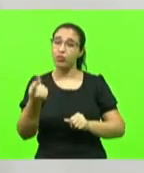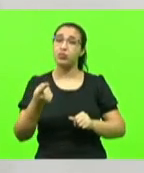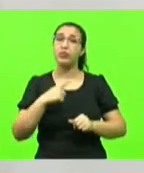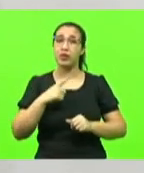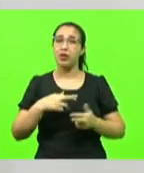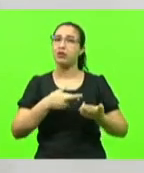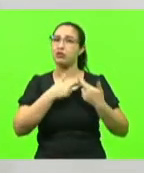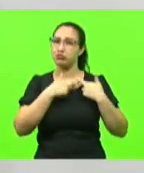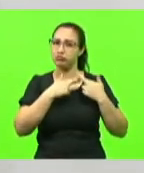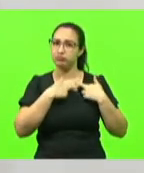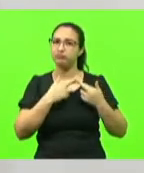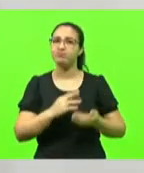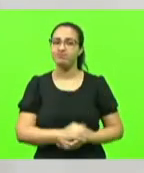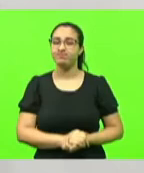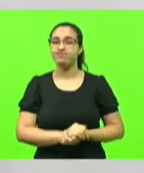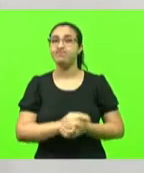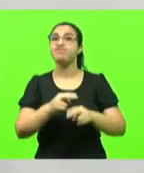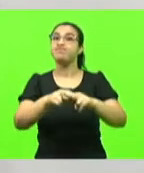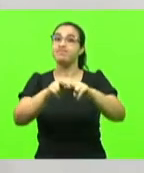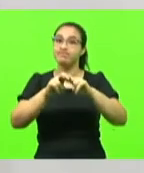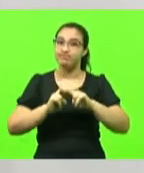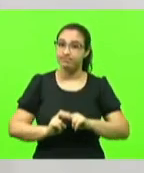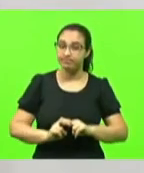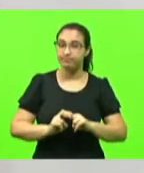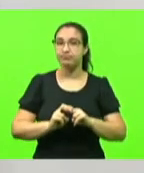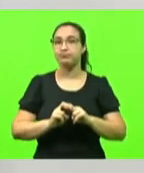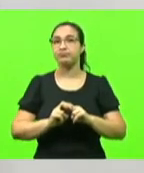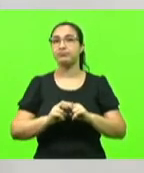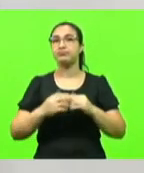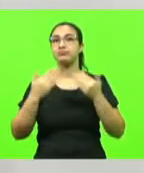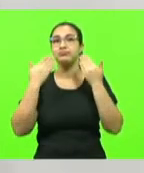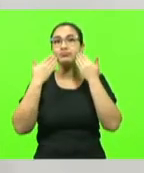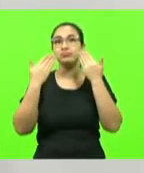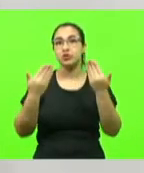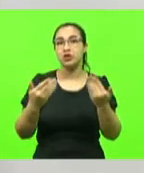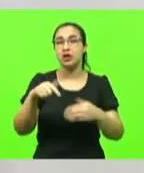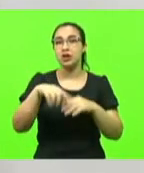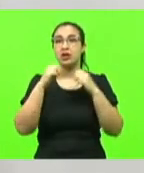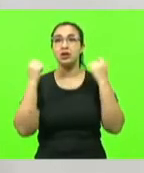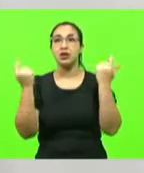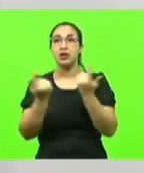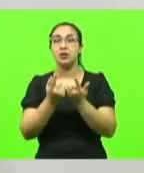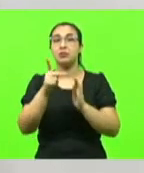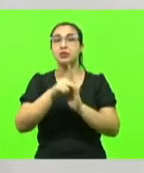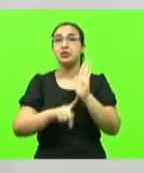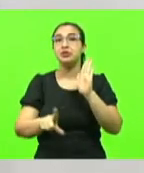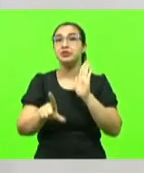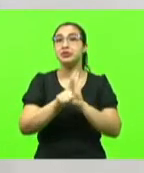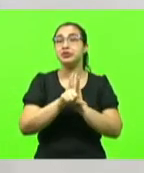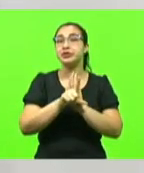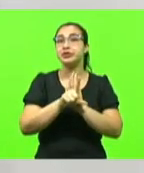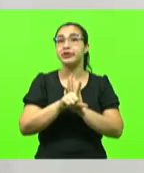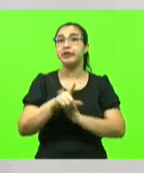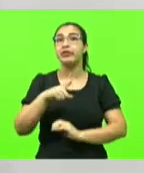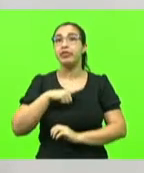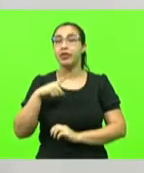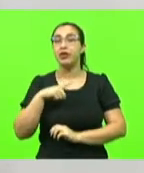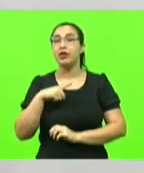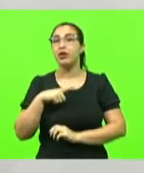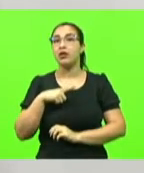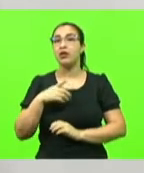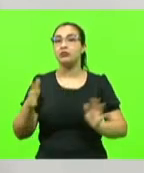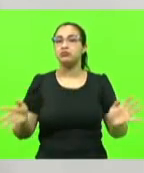Por isso, senhores e senhoras, apresentei nesta casa o projeto de lei que institui a política estadual de